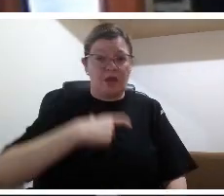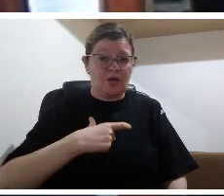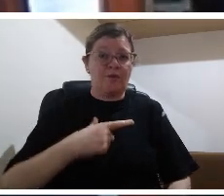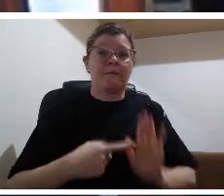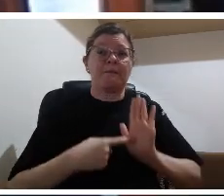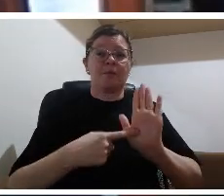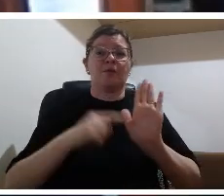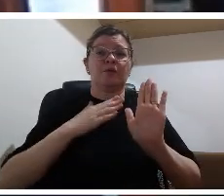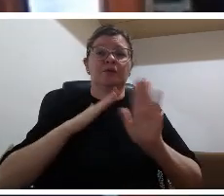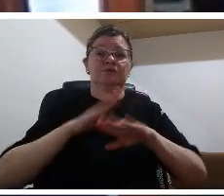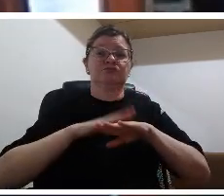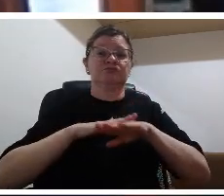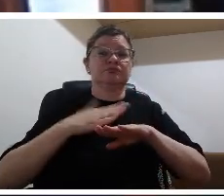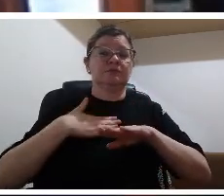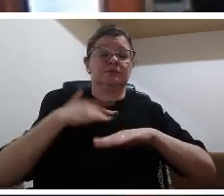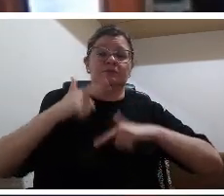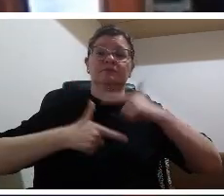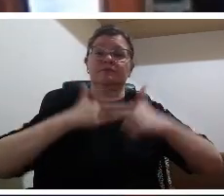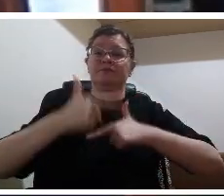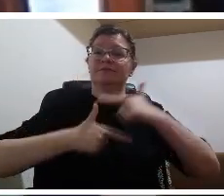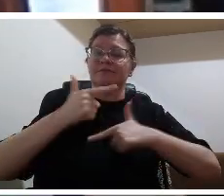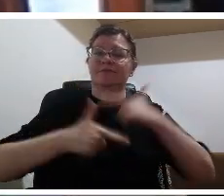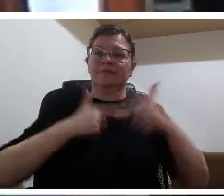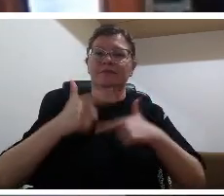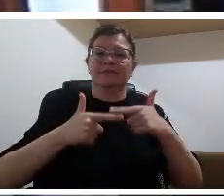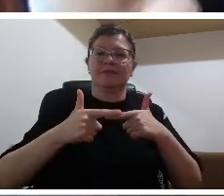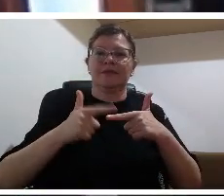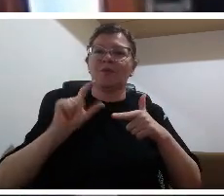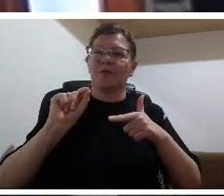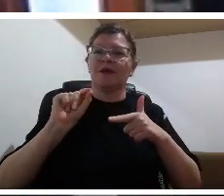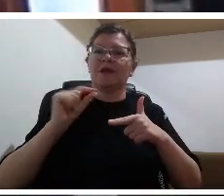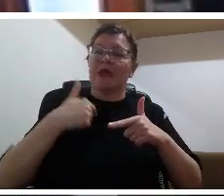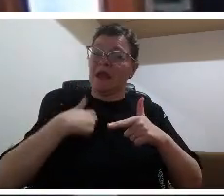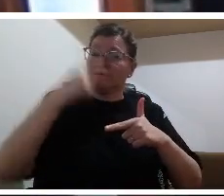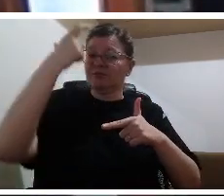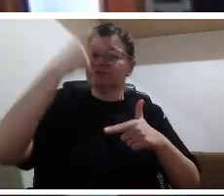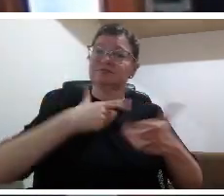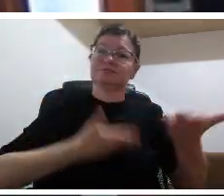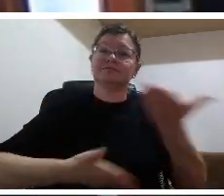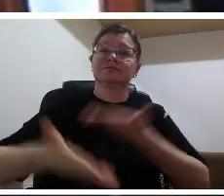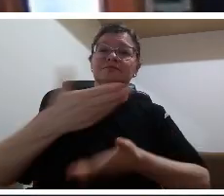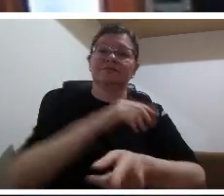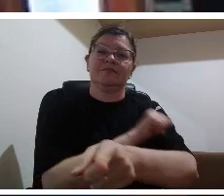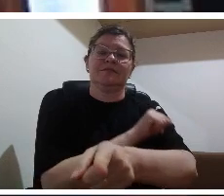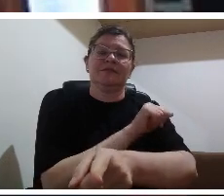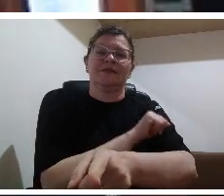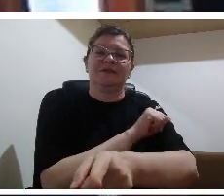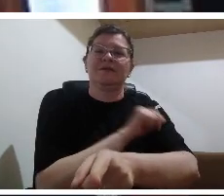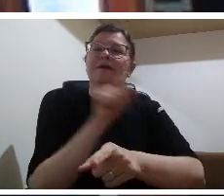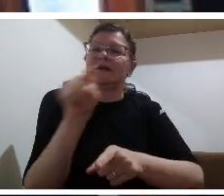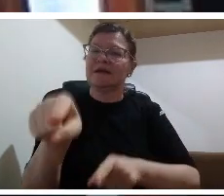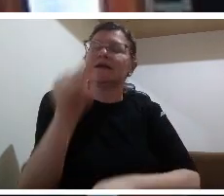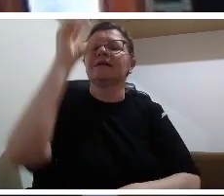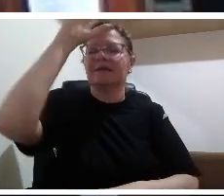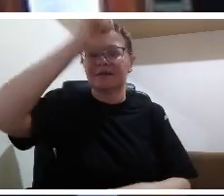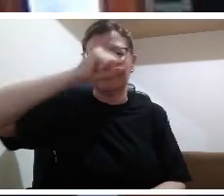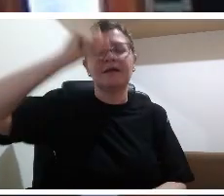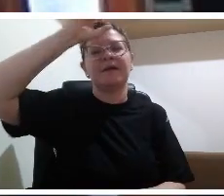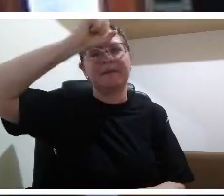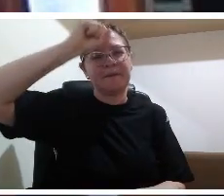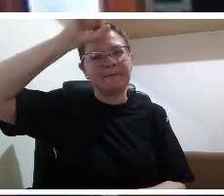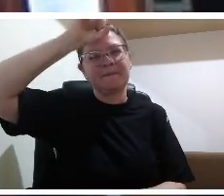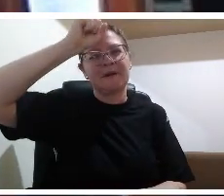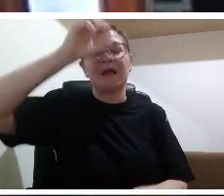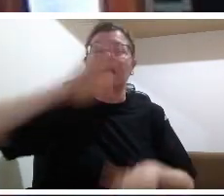com gosto com prazer ou com raiva porque tem que tem que aprender e se não ele é reprovado mas se o